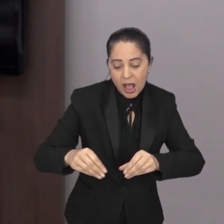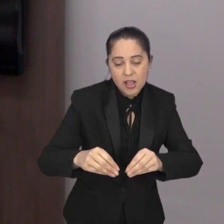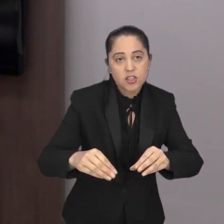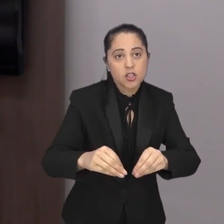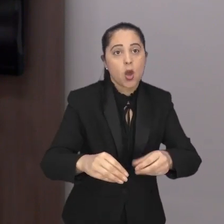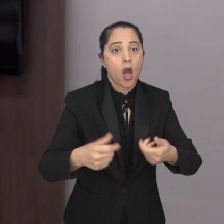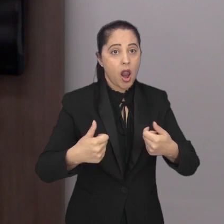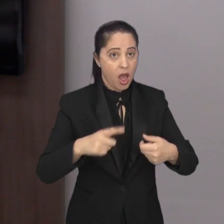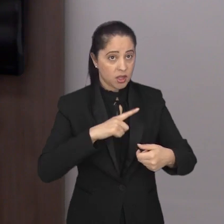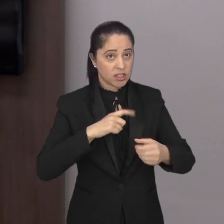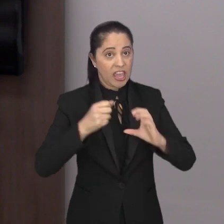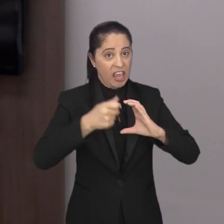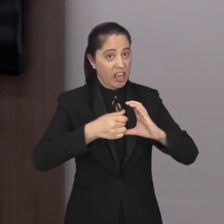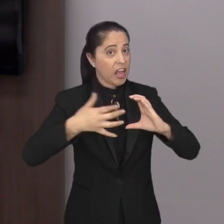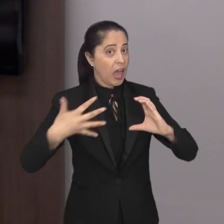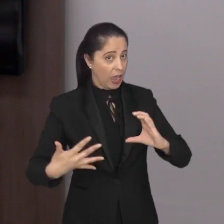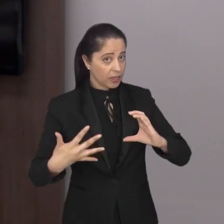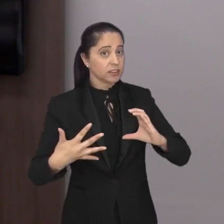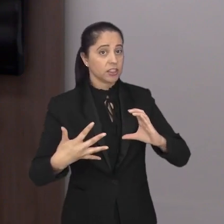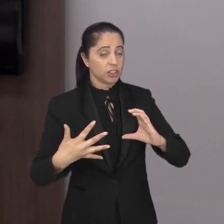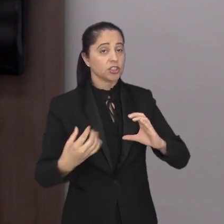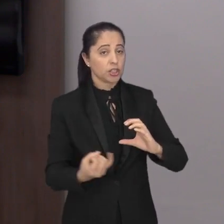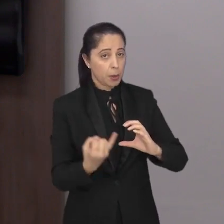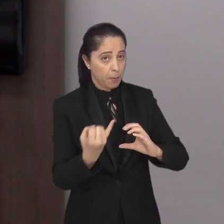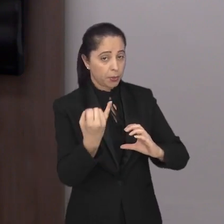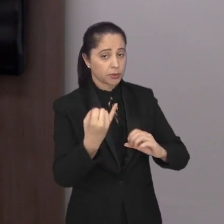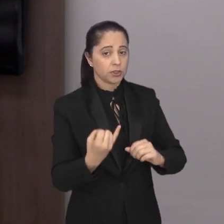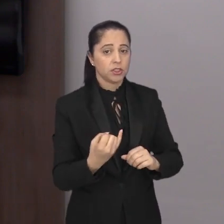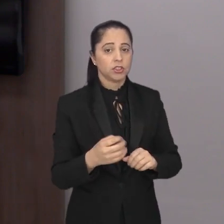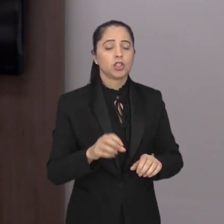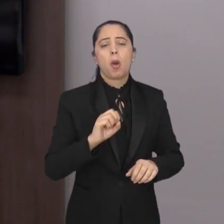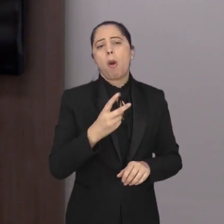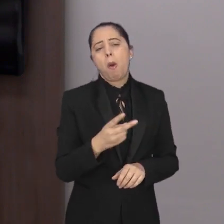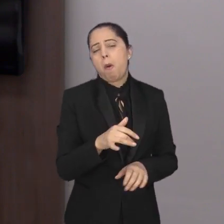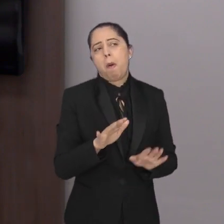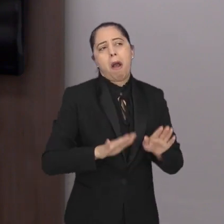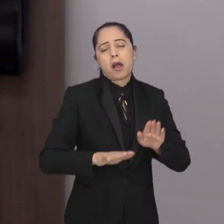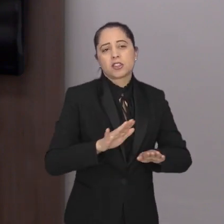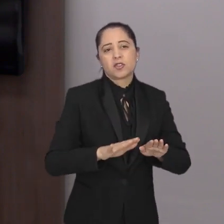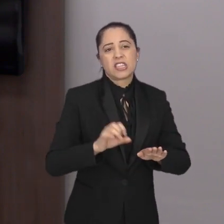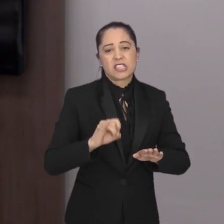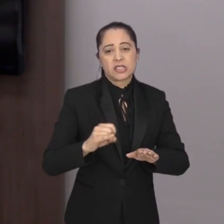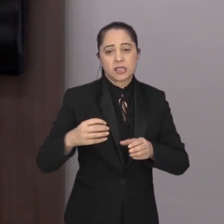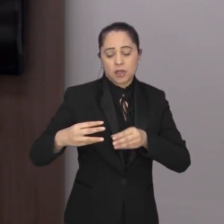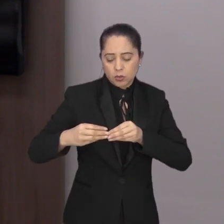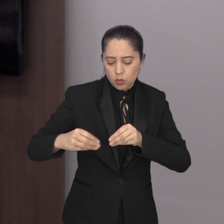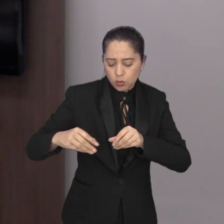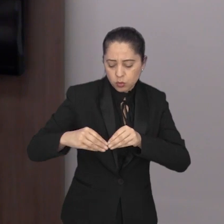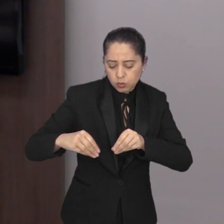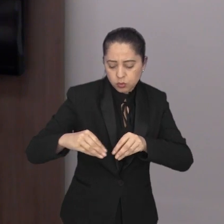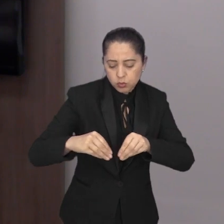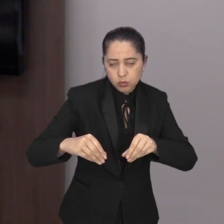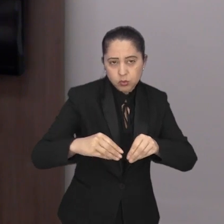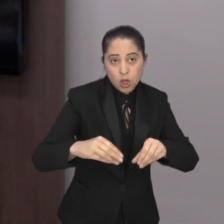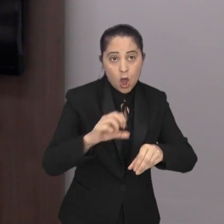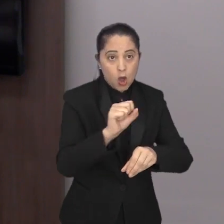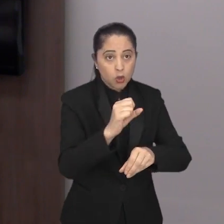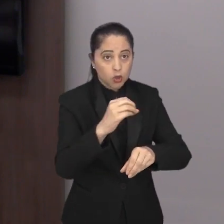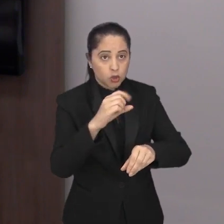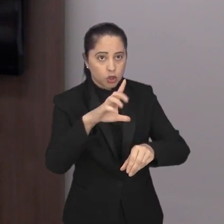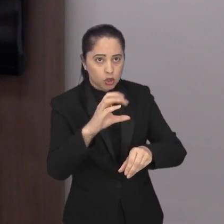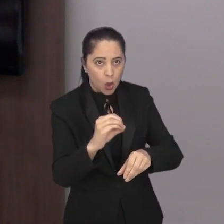específicas que permitem esse afloramento. ou às vezes quando nós temos alguma intervenção no solo por uma